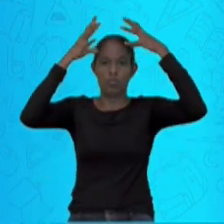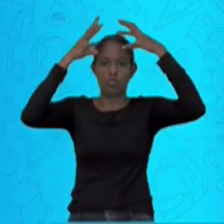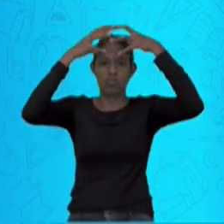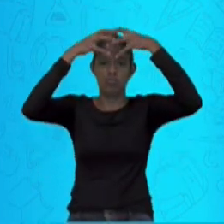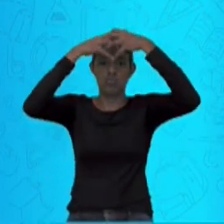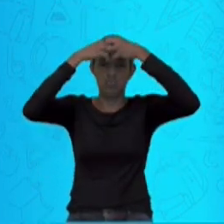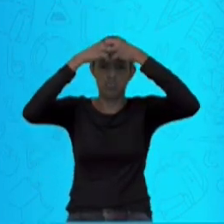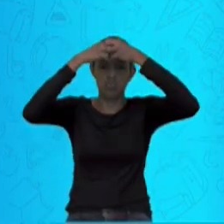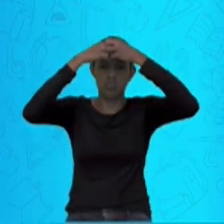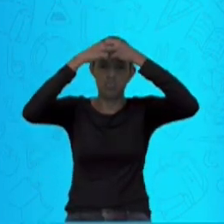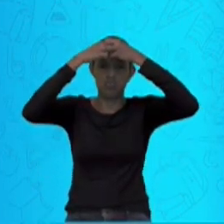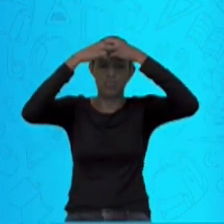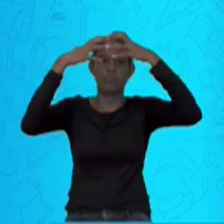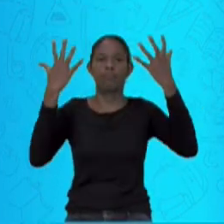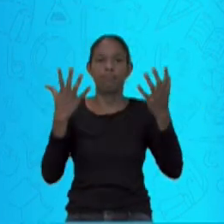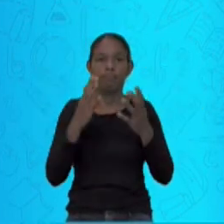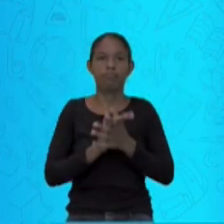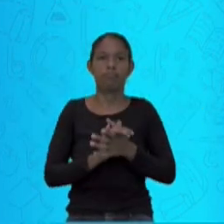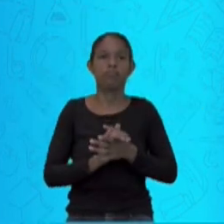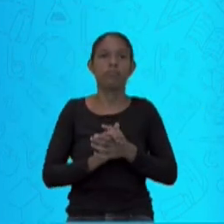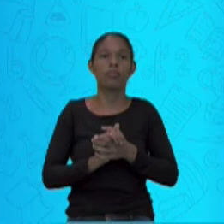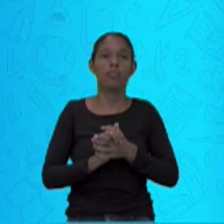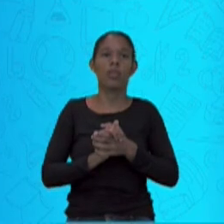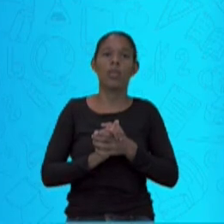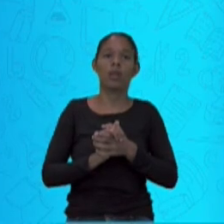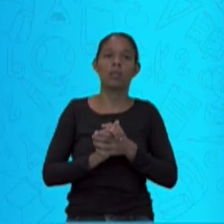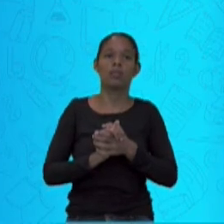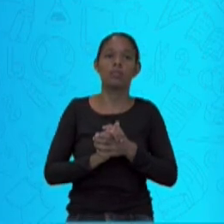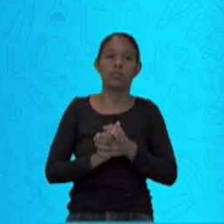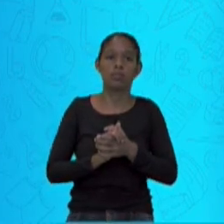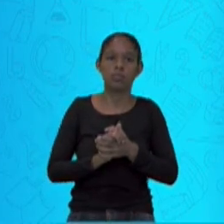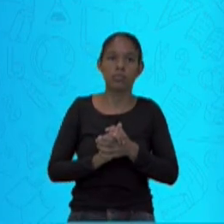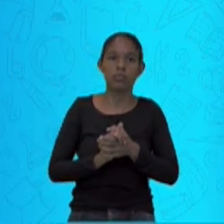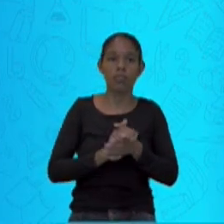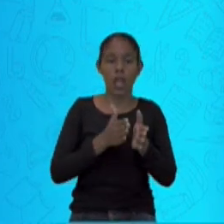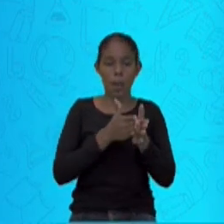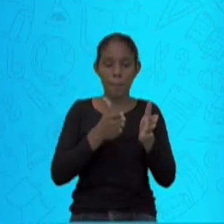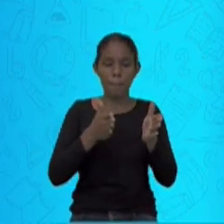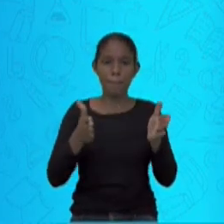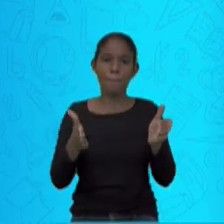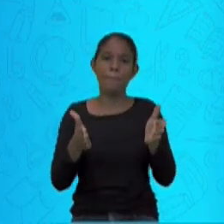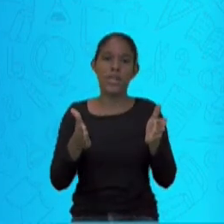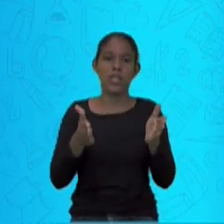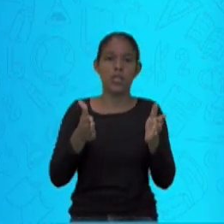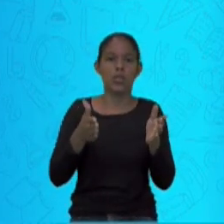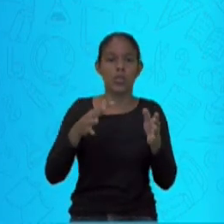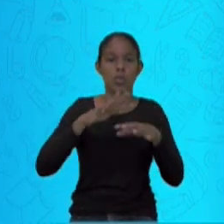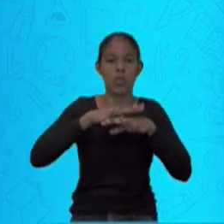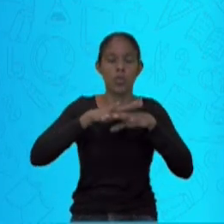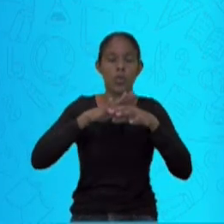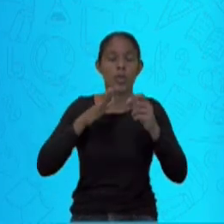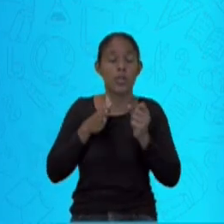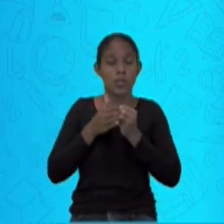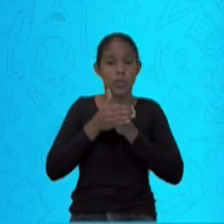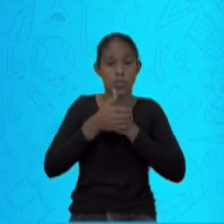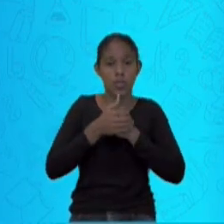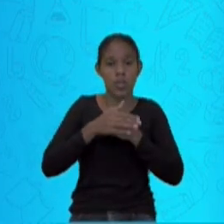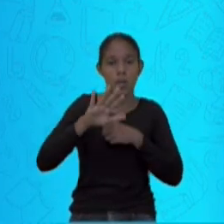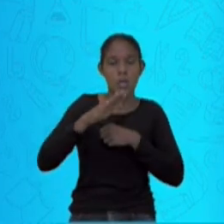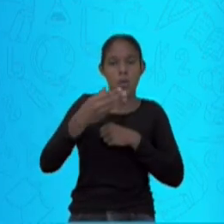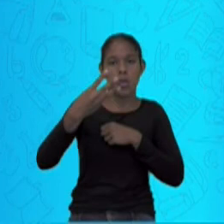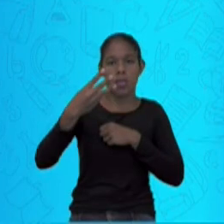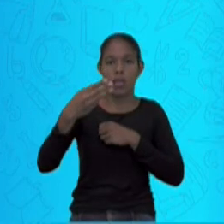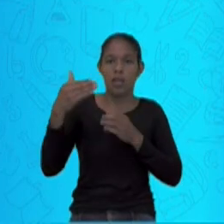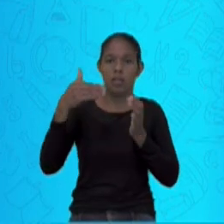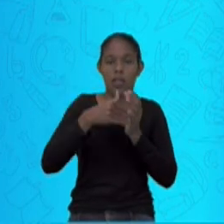dias, percebam, podendo variar de 1 a 12 dias. O período dele inicia